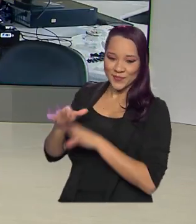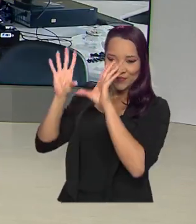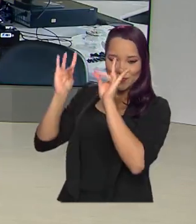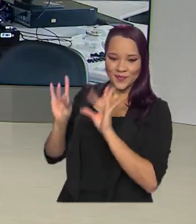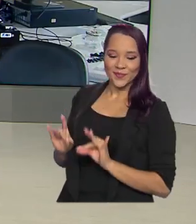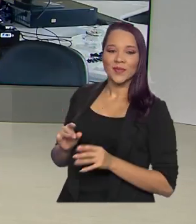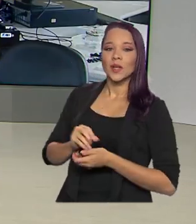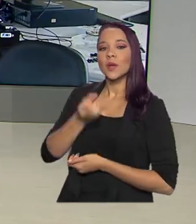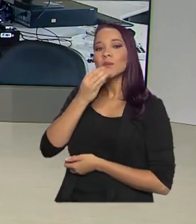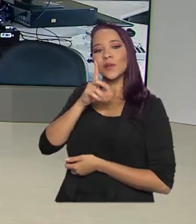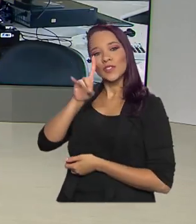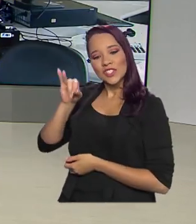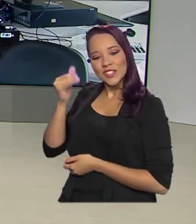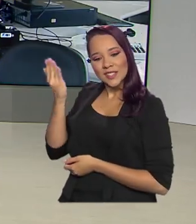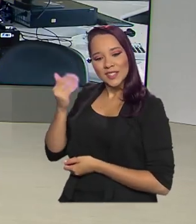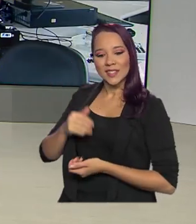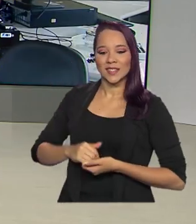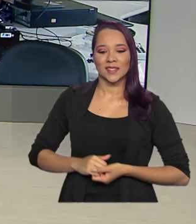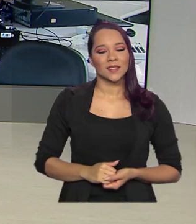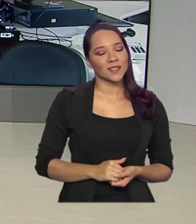detalhes pra gente. Bom dia, Cláudia.